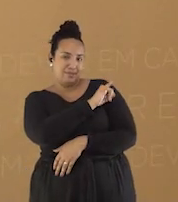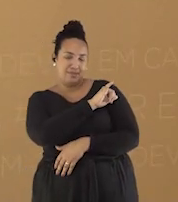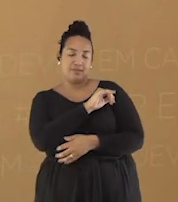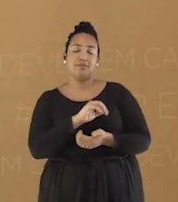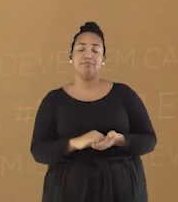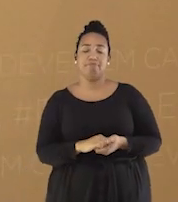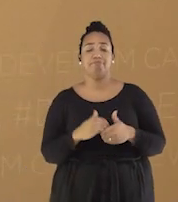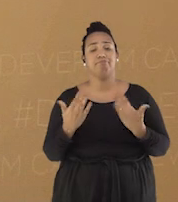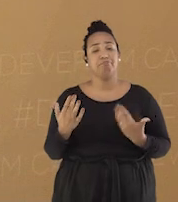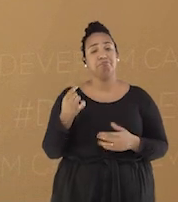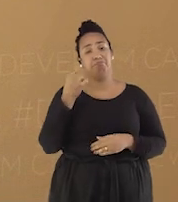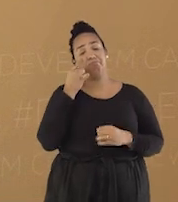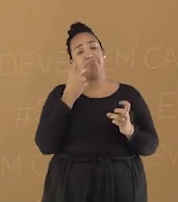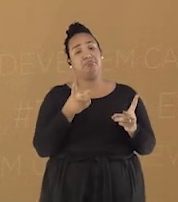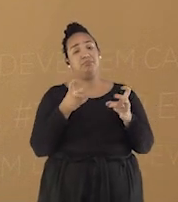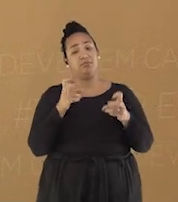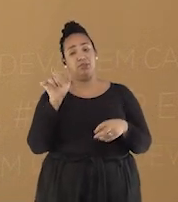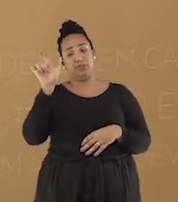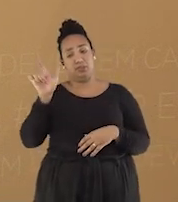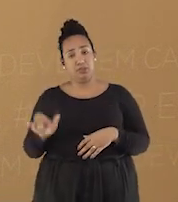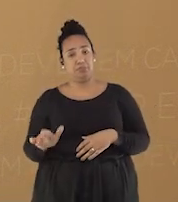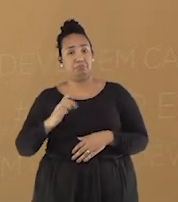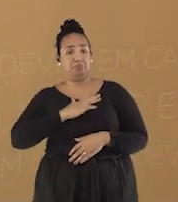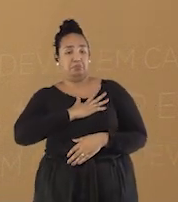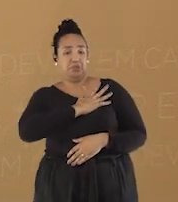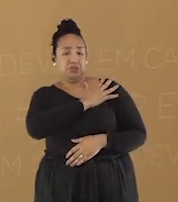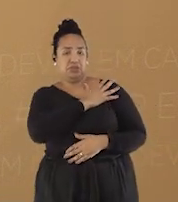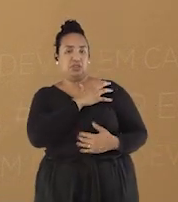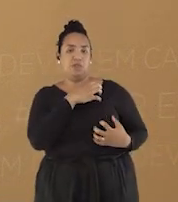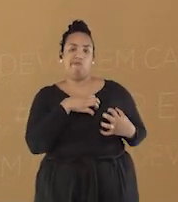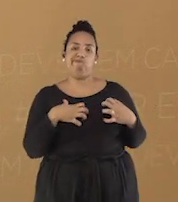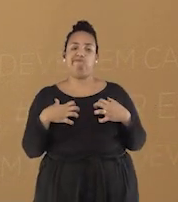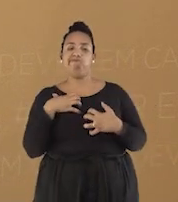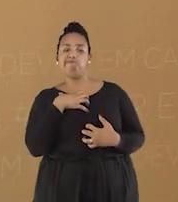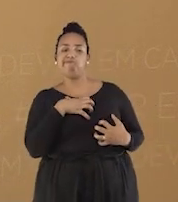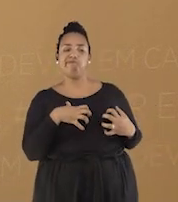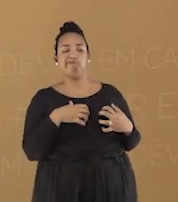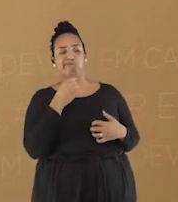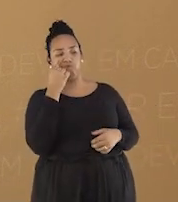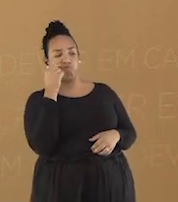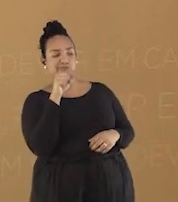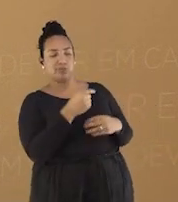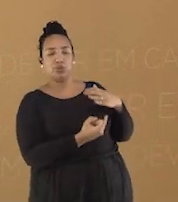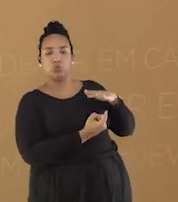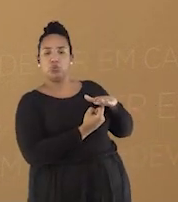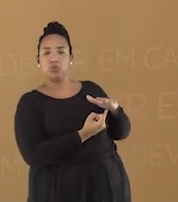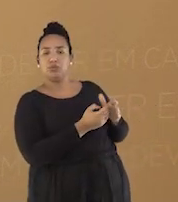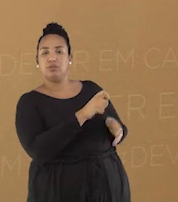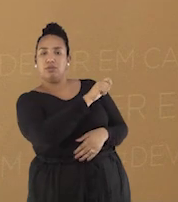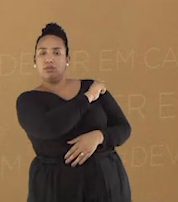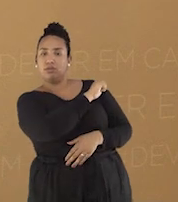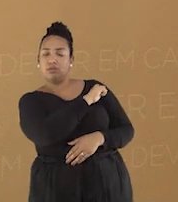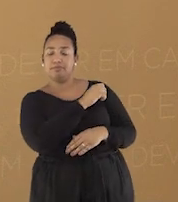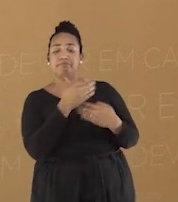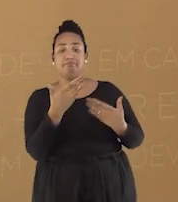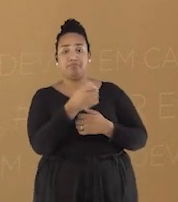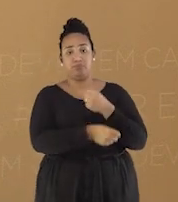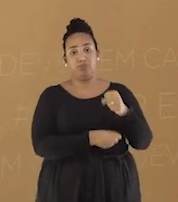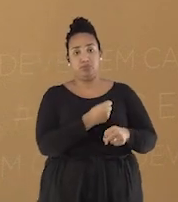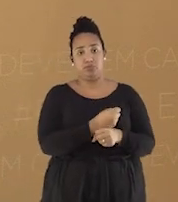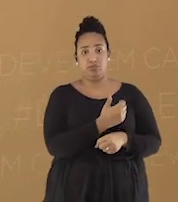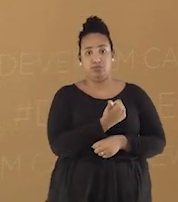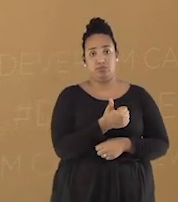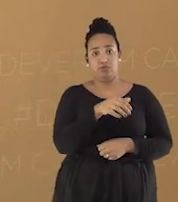dimensão do incômodo que os militares e conservadores sentiam em relação à entidade. Entre 1964